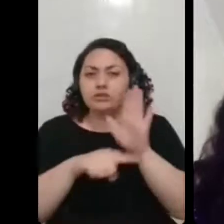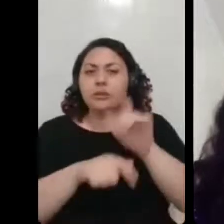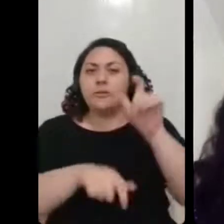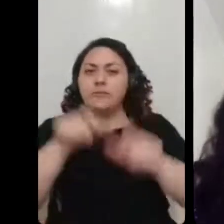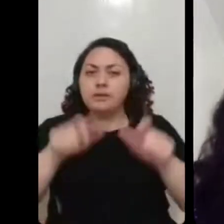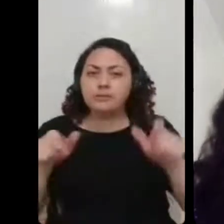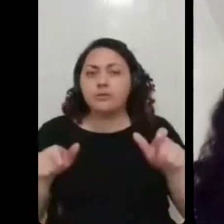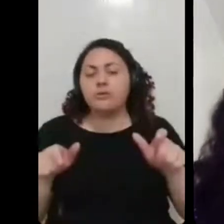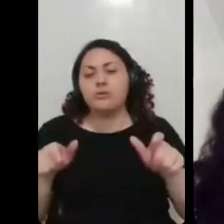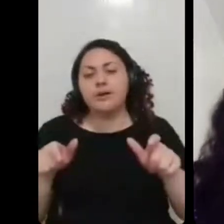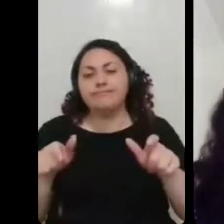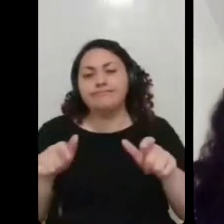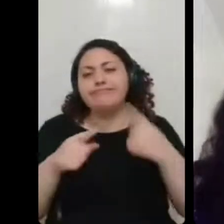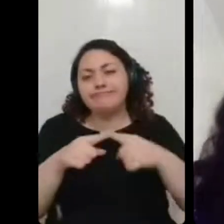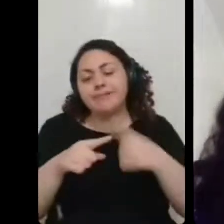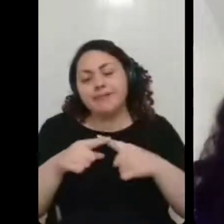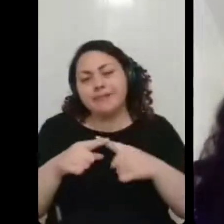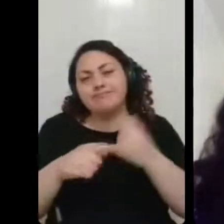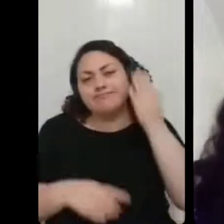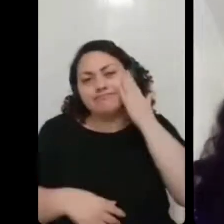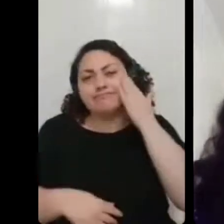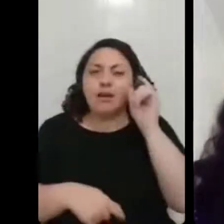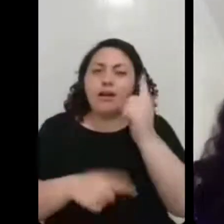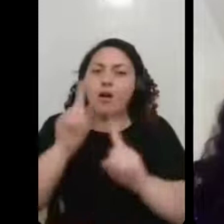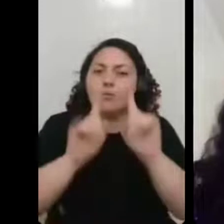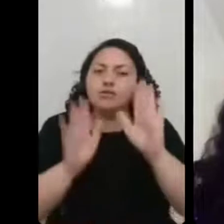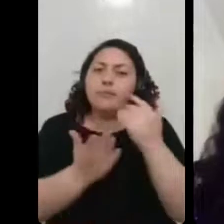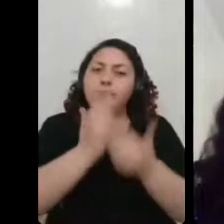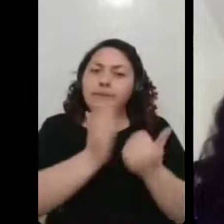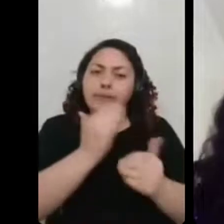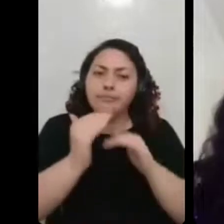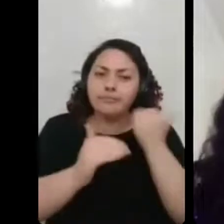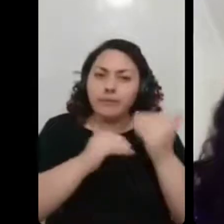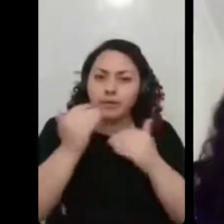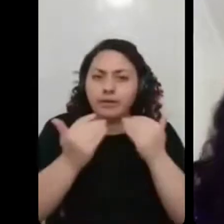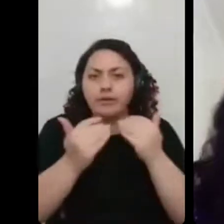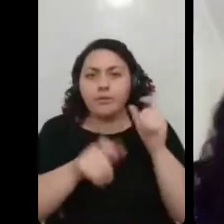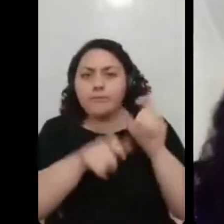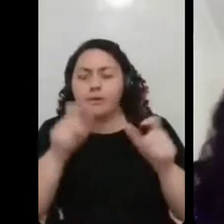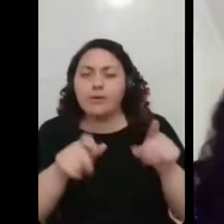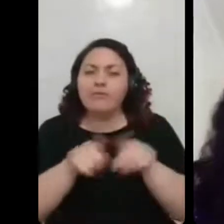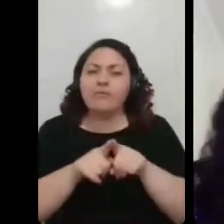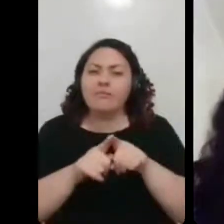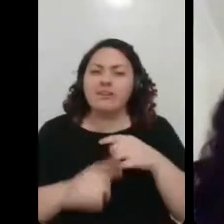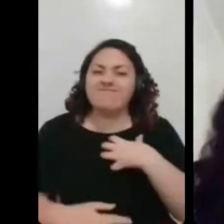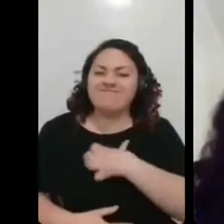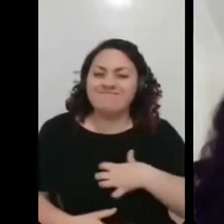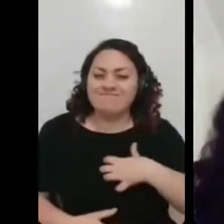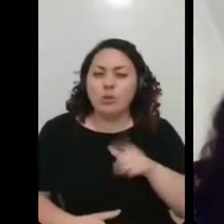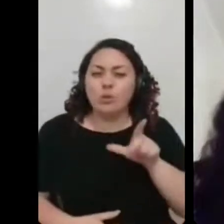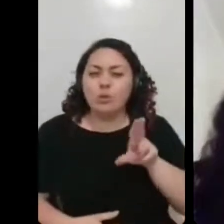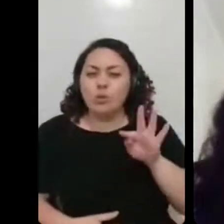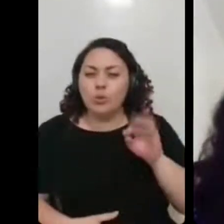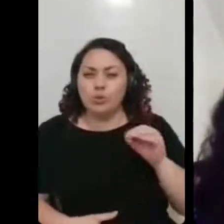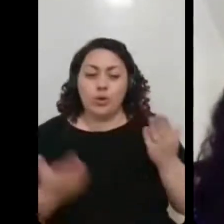perdas, que estão passando por sofrimento, por situações de luta agora durante a pandemia, e dizer que é um privilégio estar